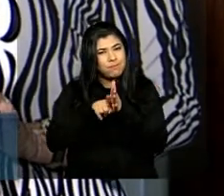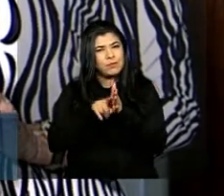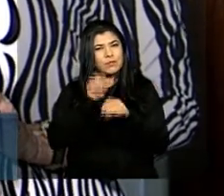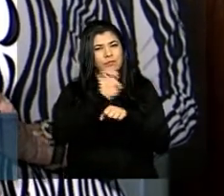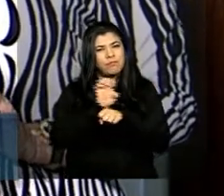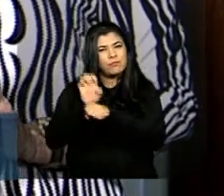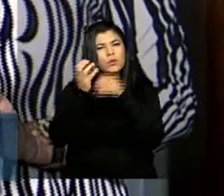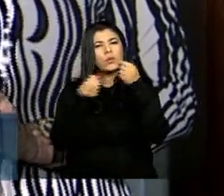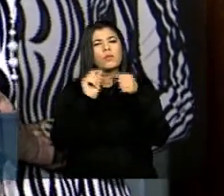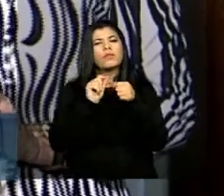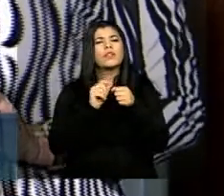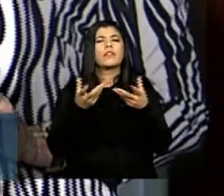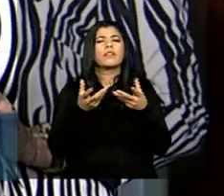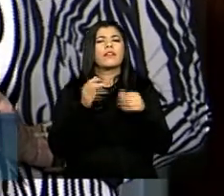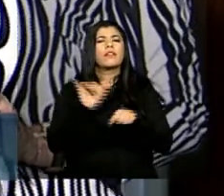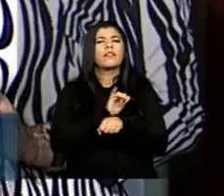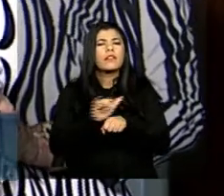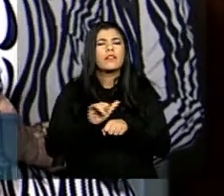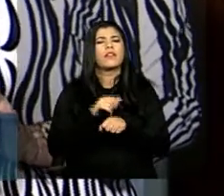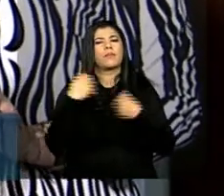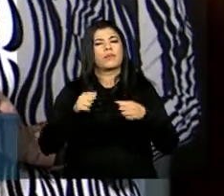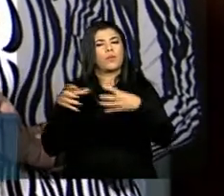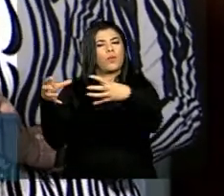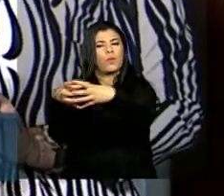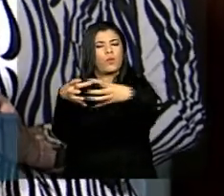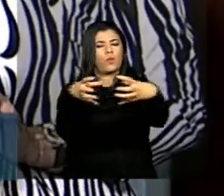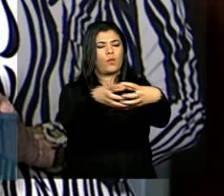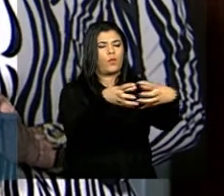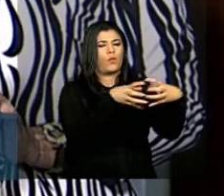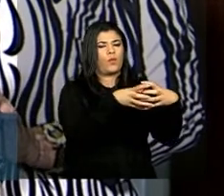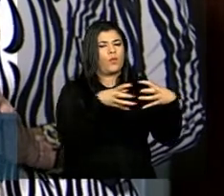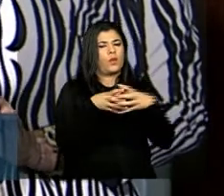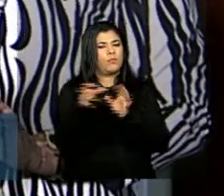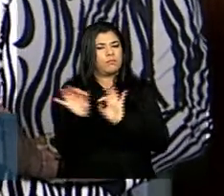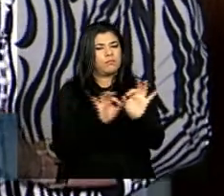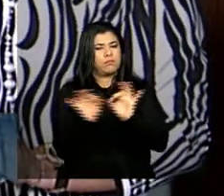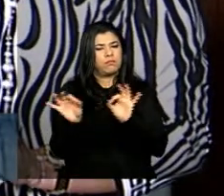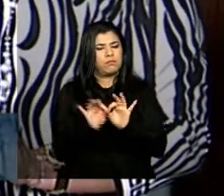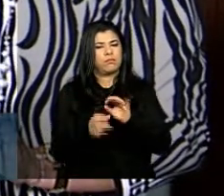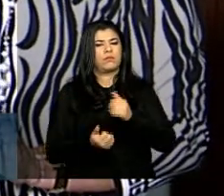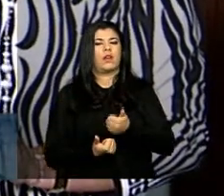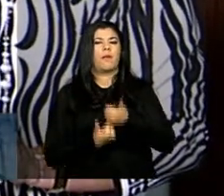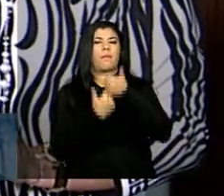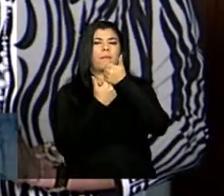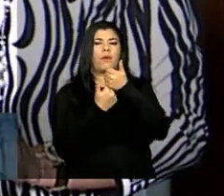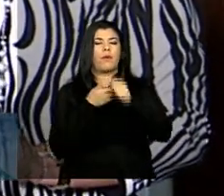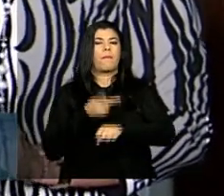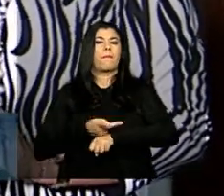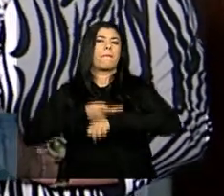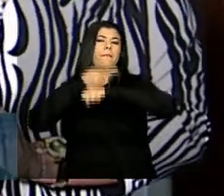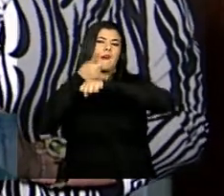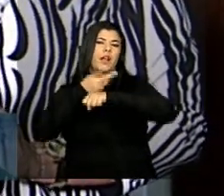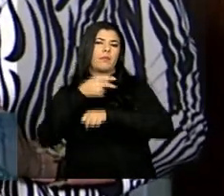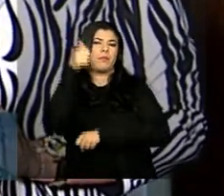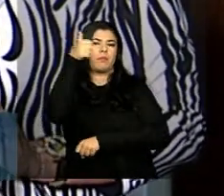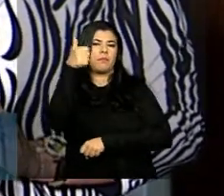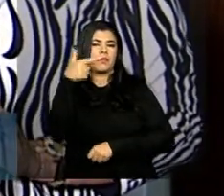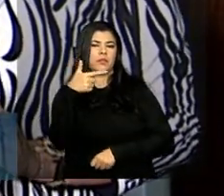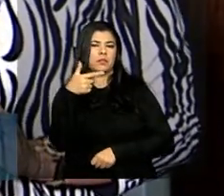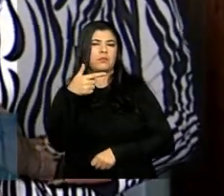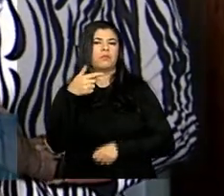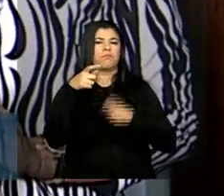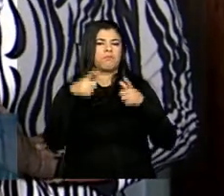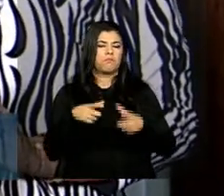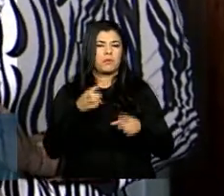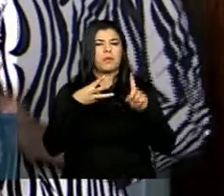mutirão mutirão comunicação apoio pela assistência técnica prêmio para quem tirar primeiro segundo lugar terceiro